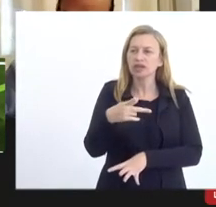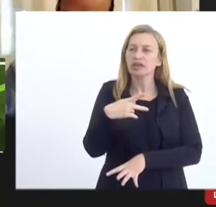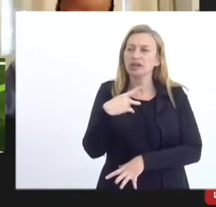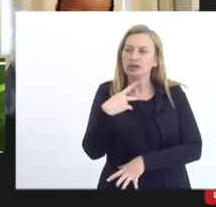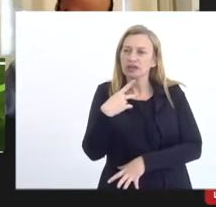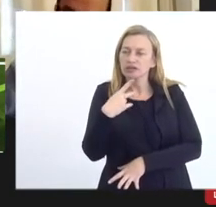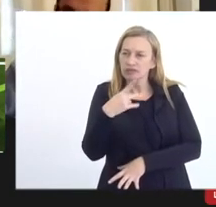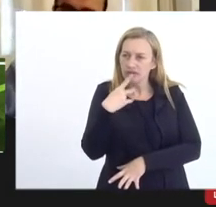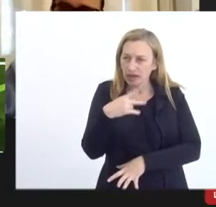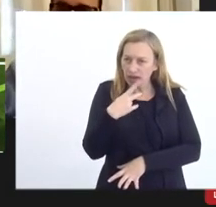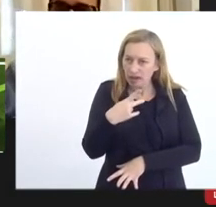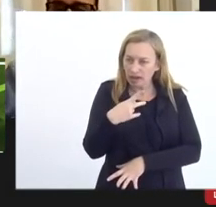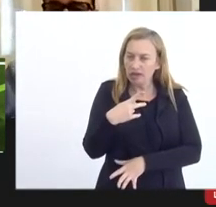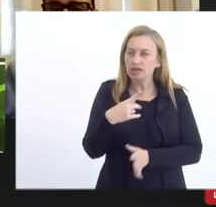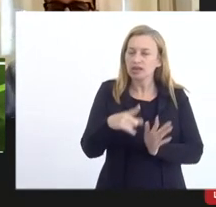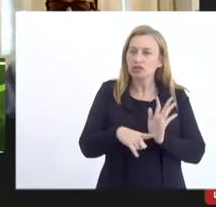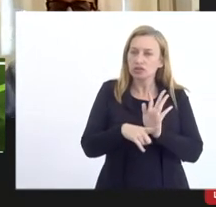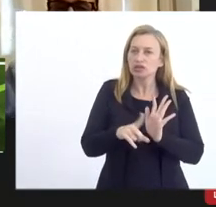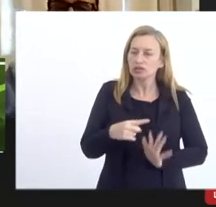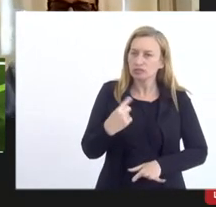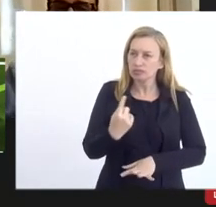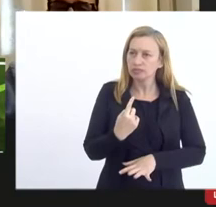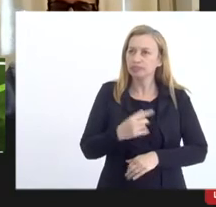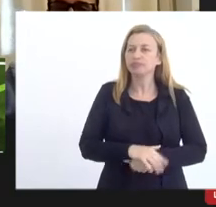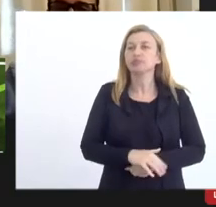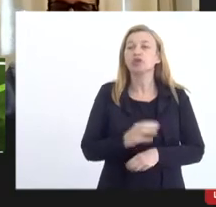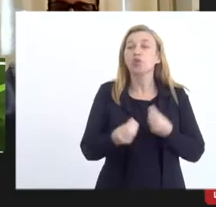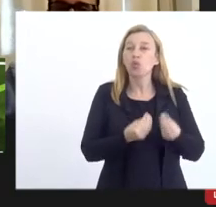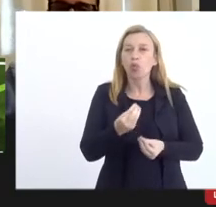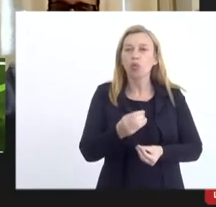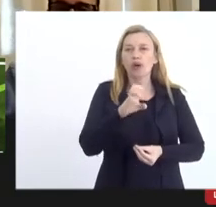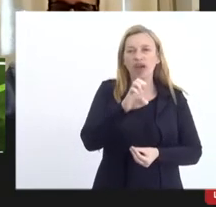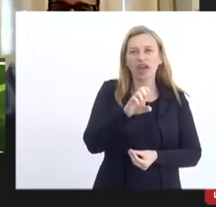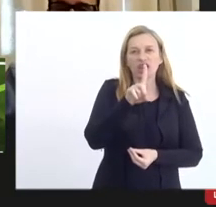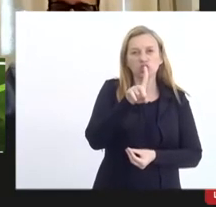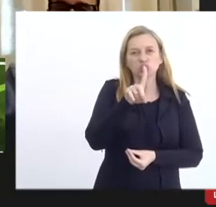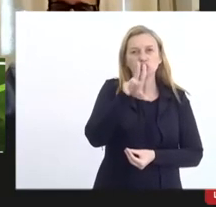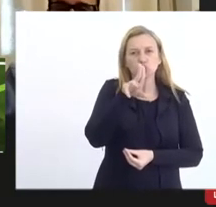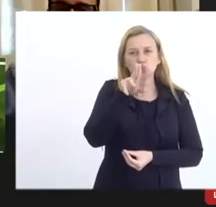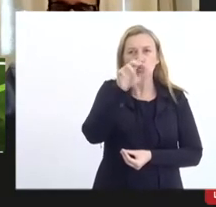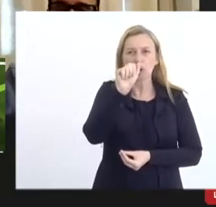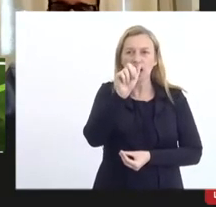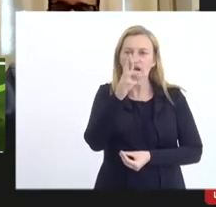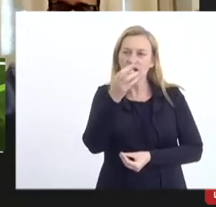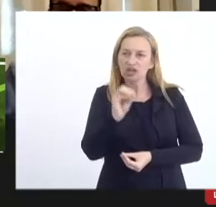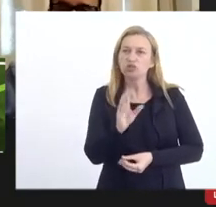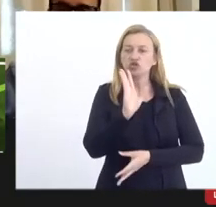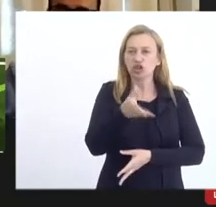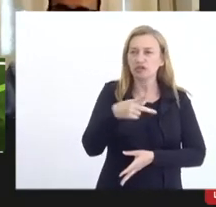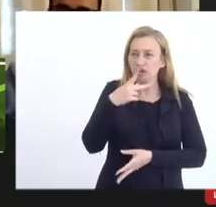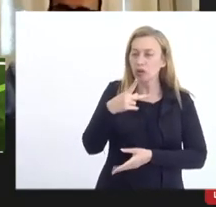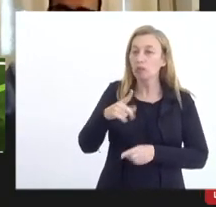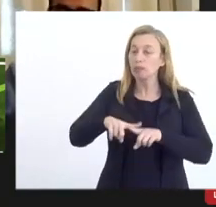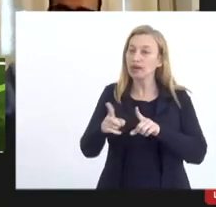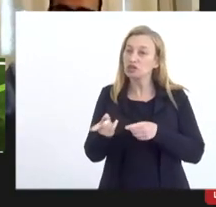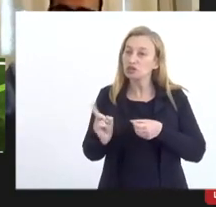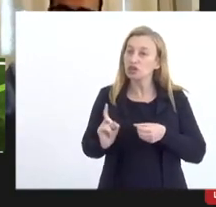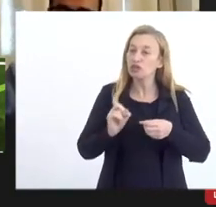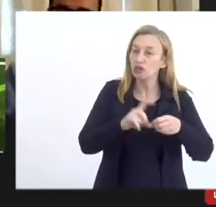e suas contribuições como o Eduardo já falou uma parte mas na mesma eu passo para ele